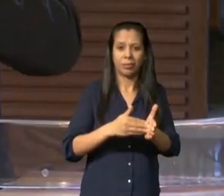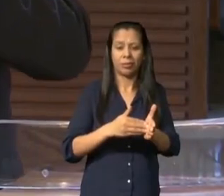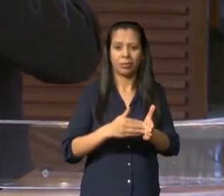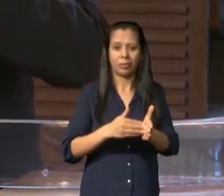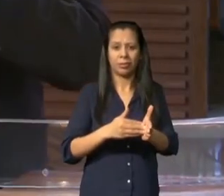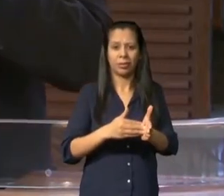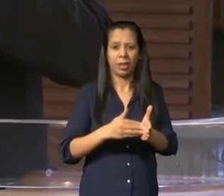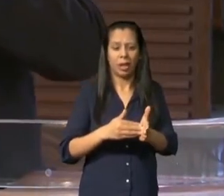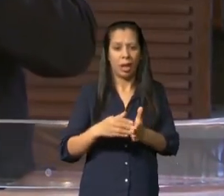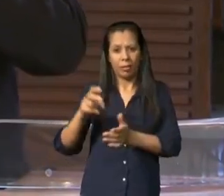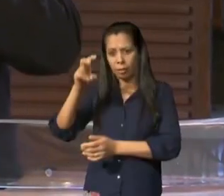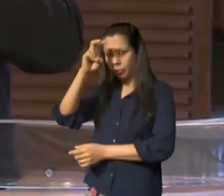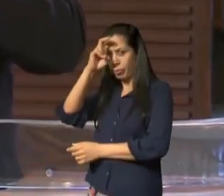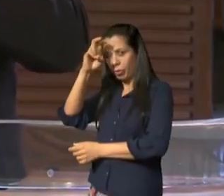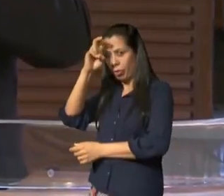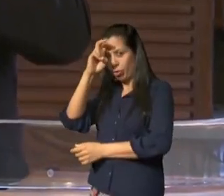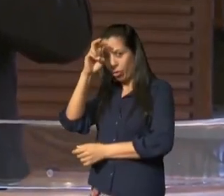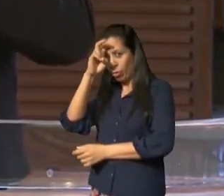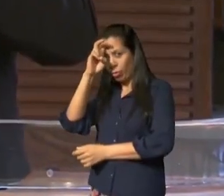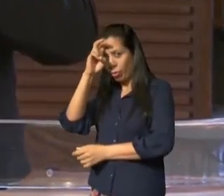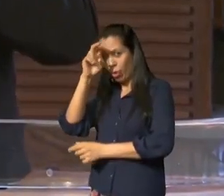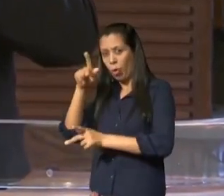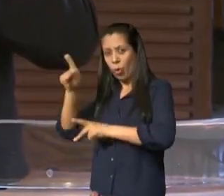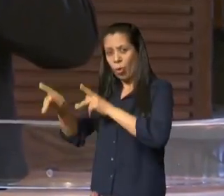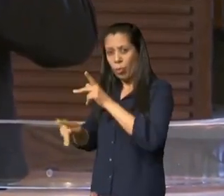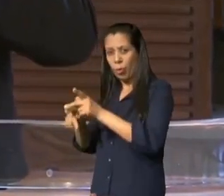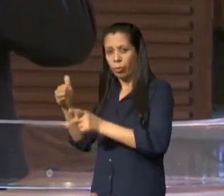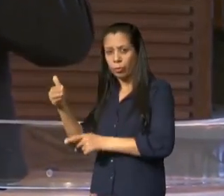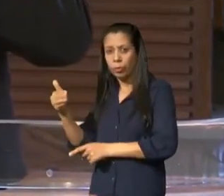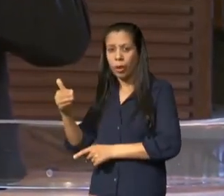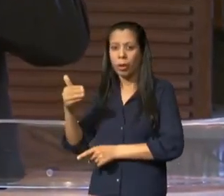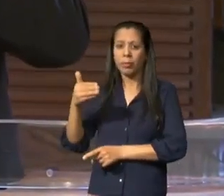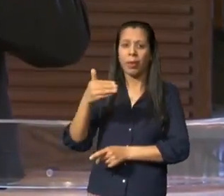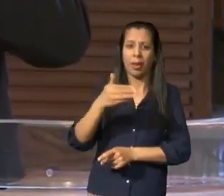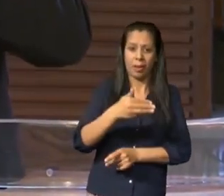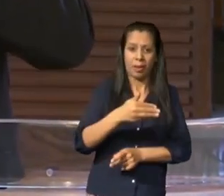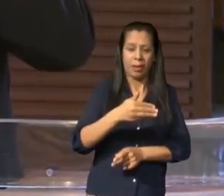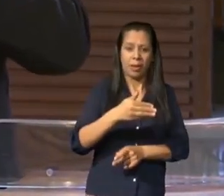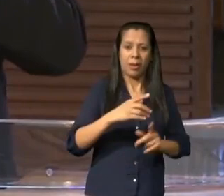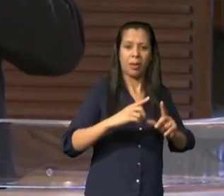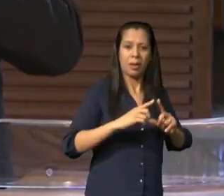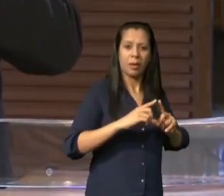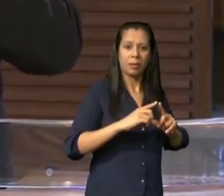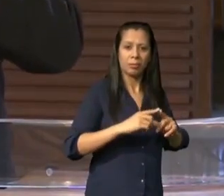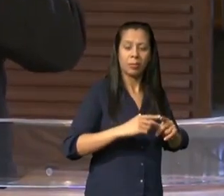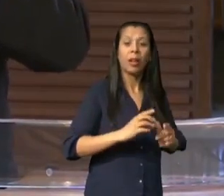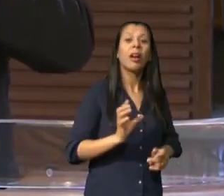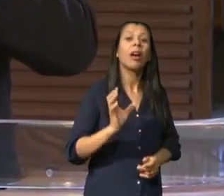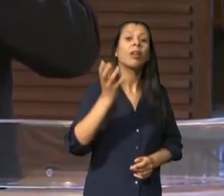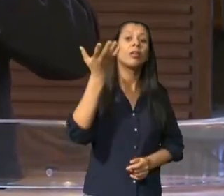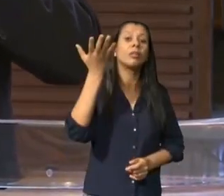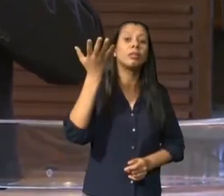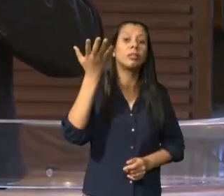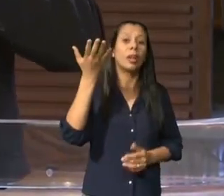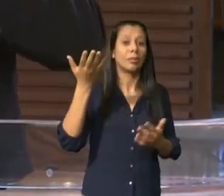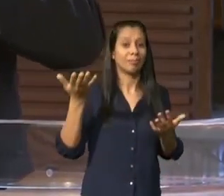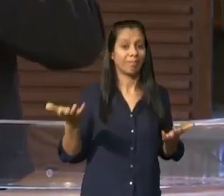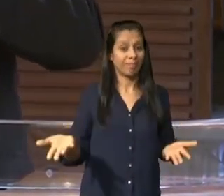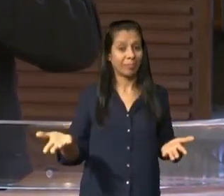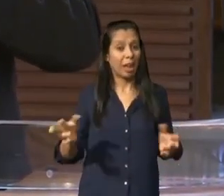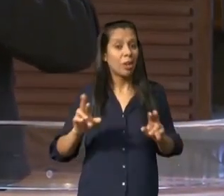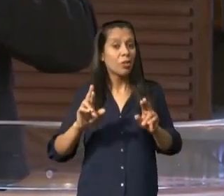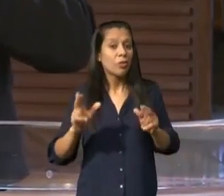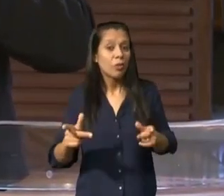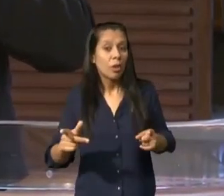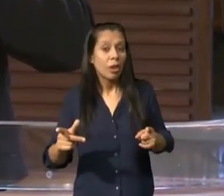objetivo e propósito é que objetivo é a meta é o alvo que colocamos em nossa vida e todos ali